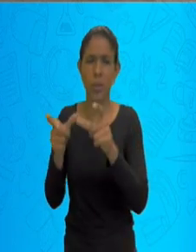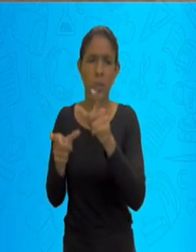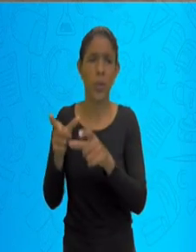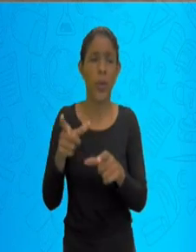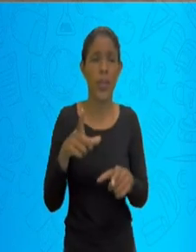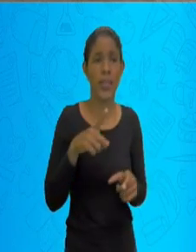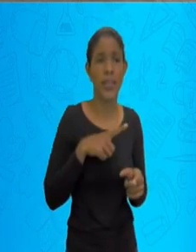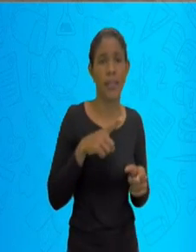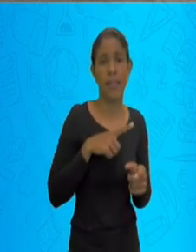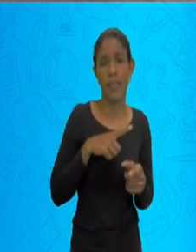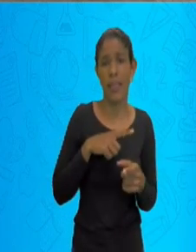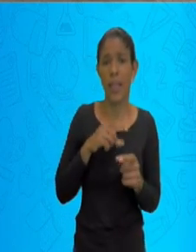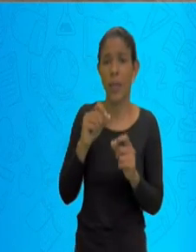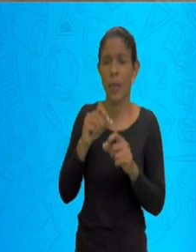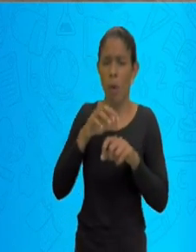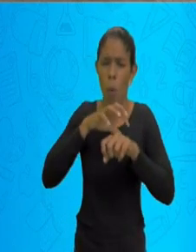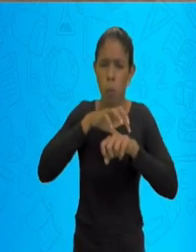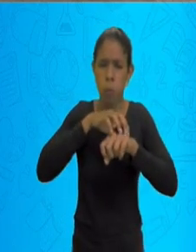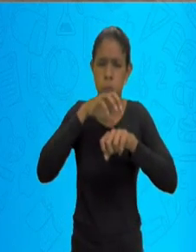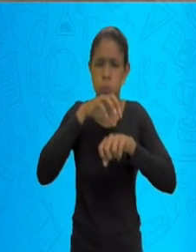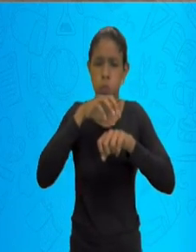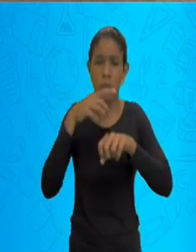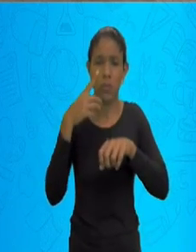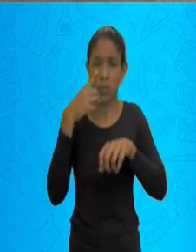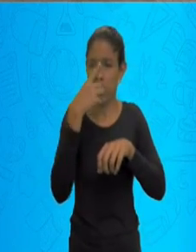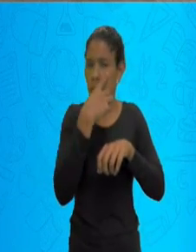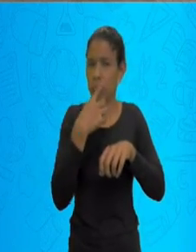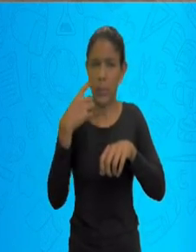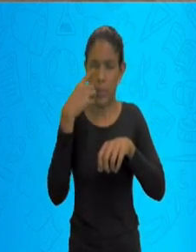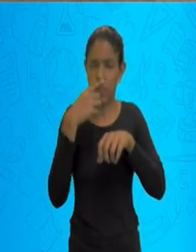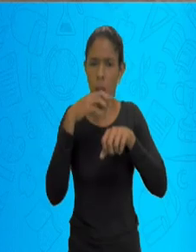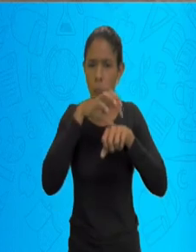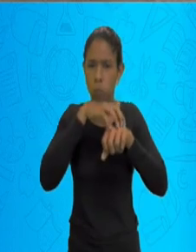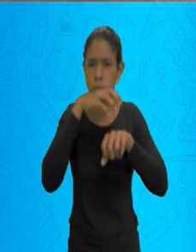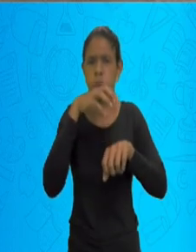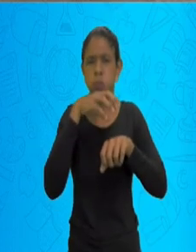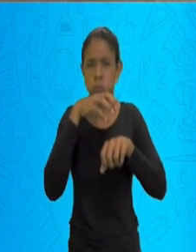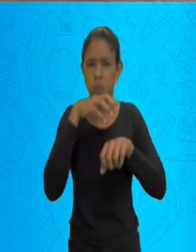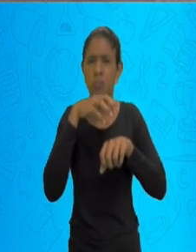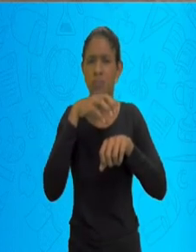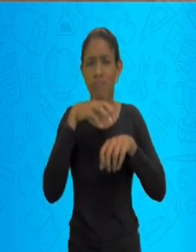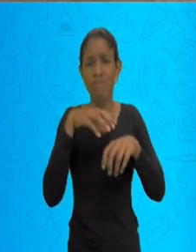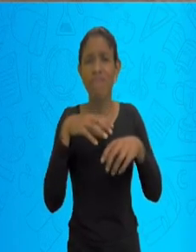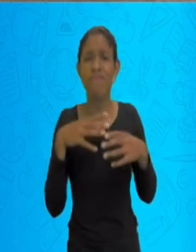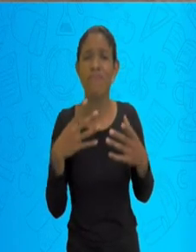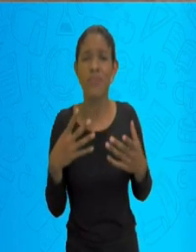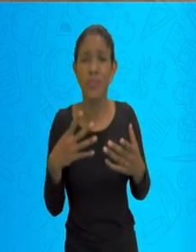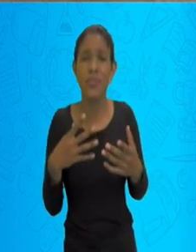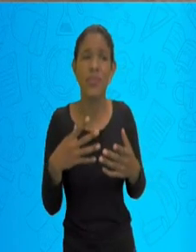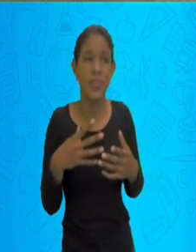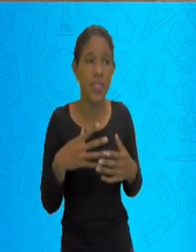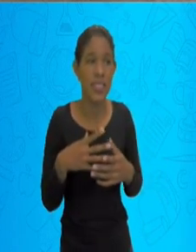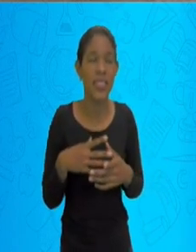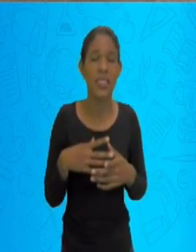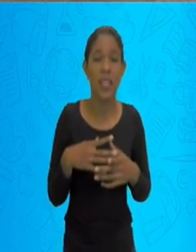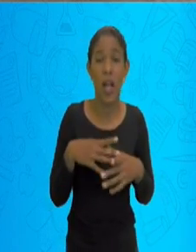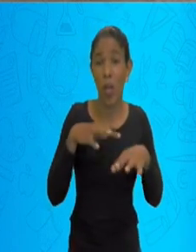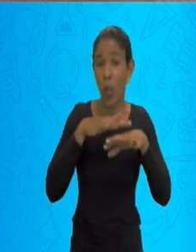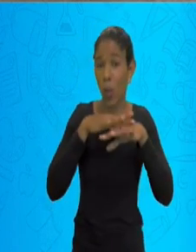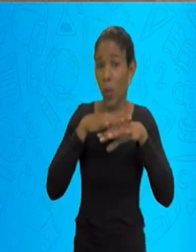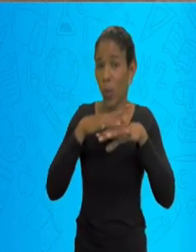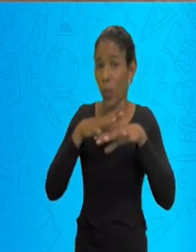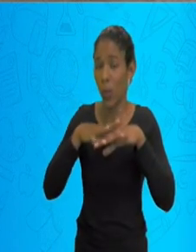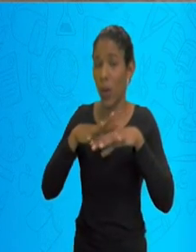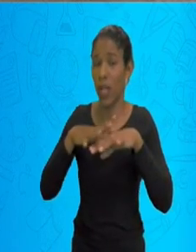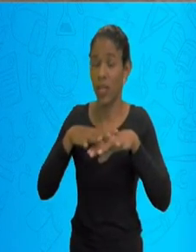região nasal, que é rinite, afaringite, tudo isso, as ites, né? Que a gente fala que são as